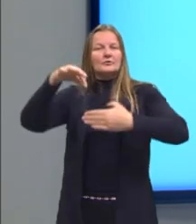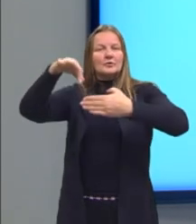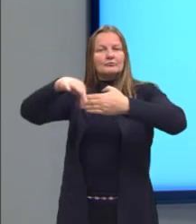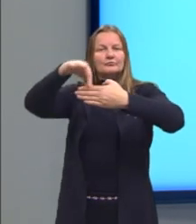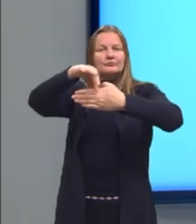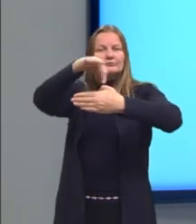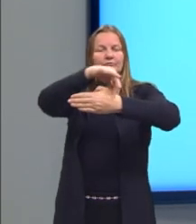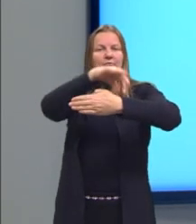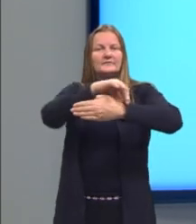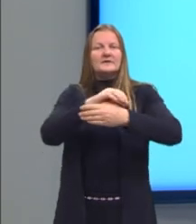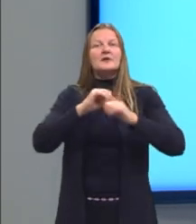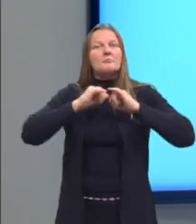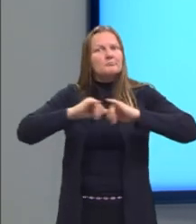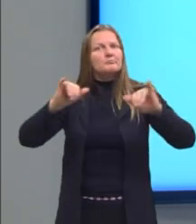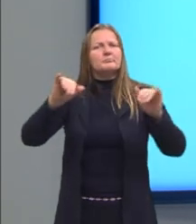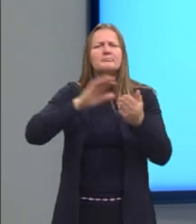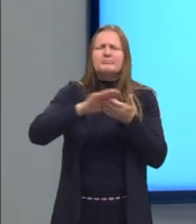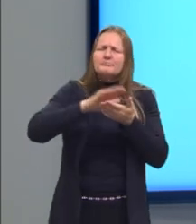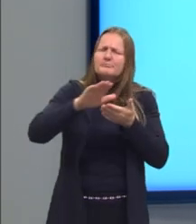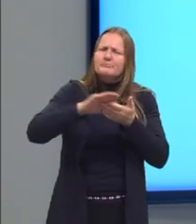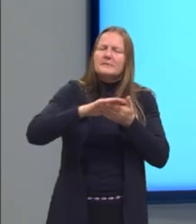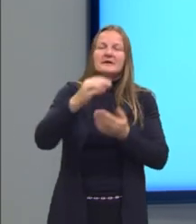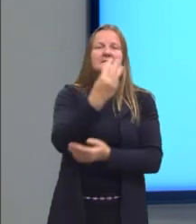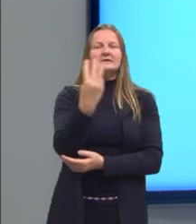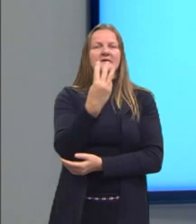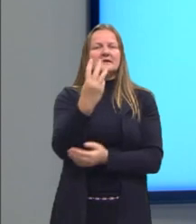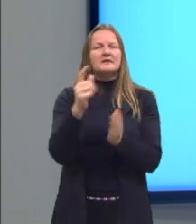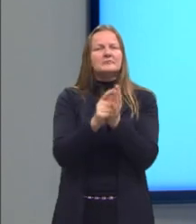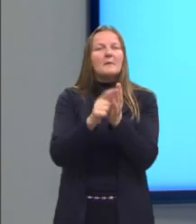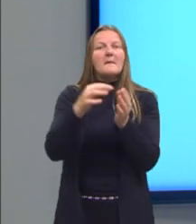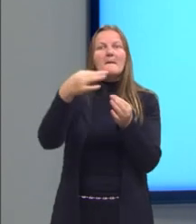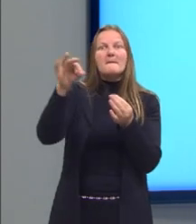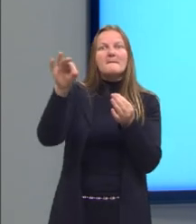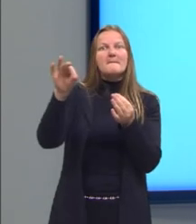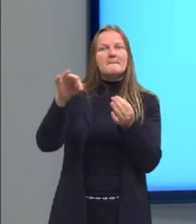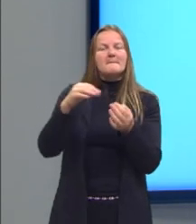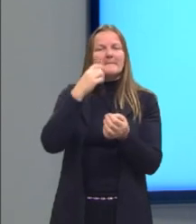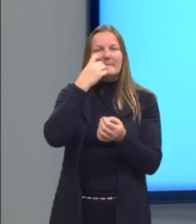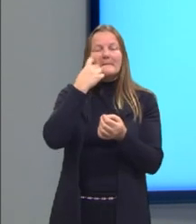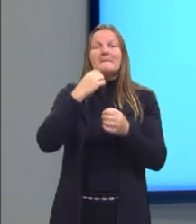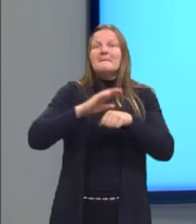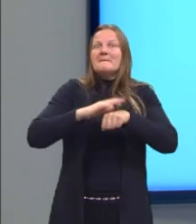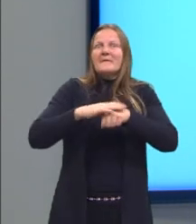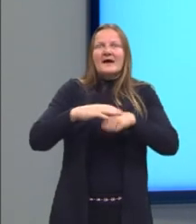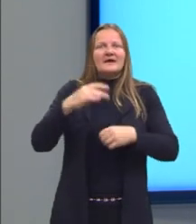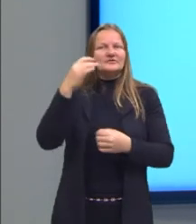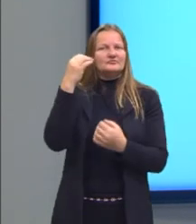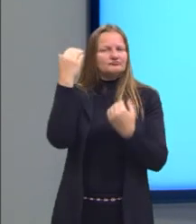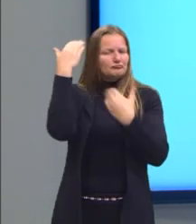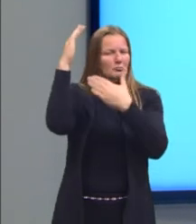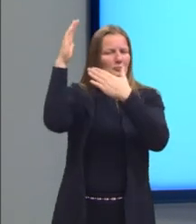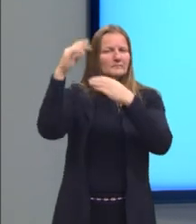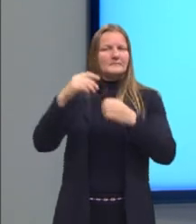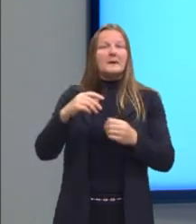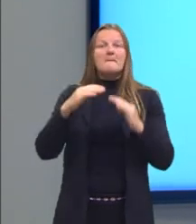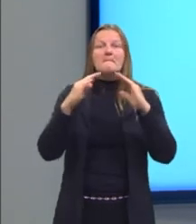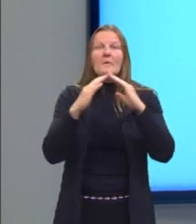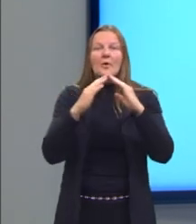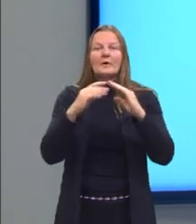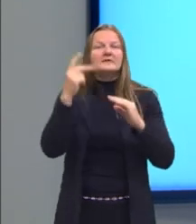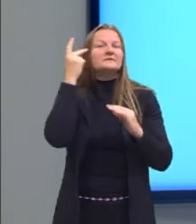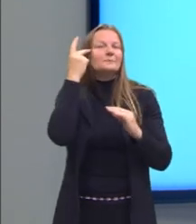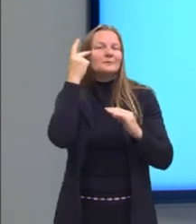publicou 33 folhetos e ainda tem vários inéditos. Reside em São Paulo, desde